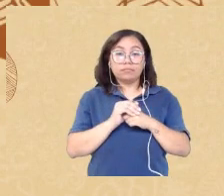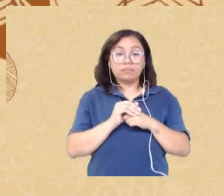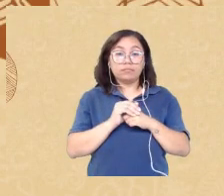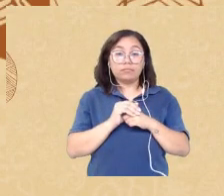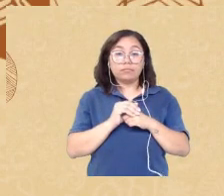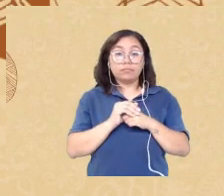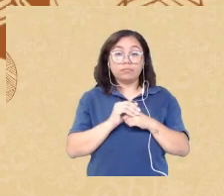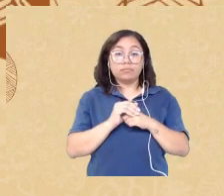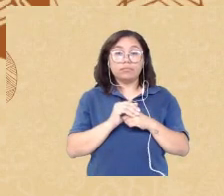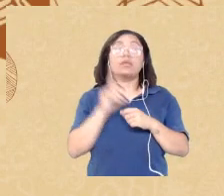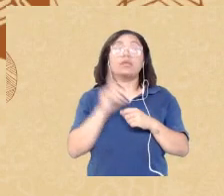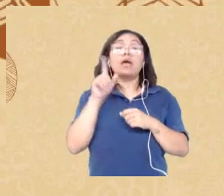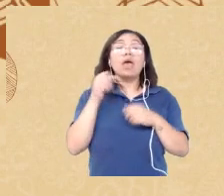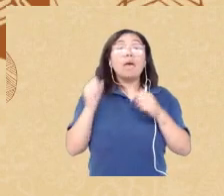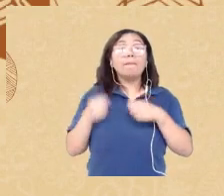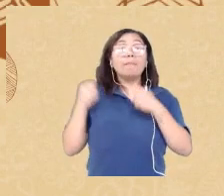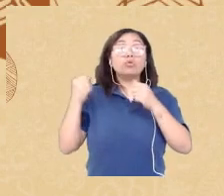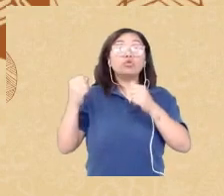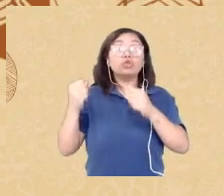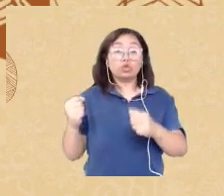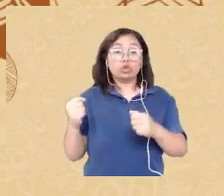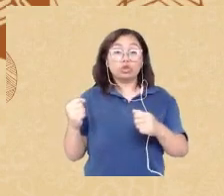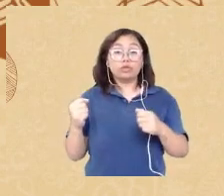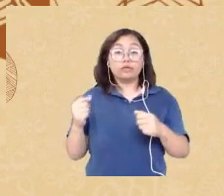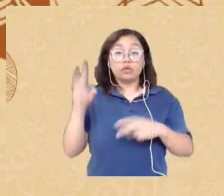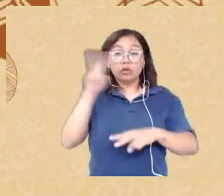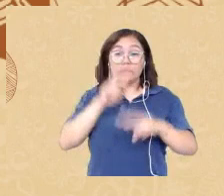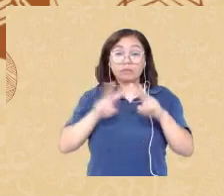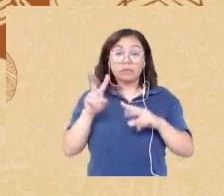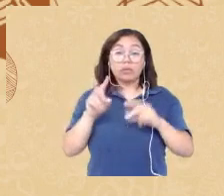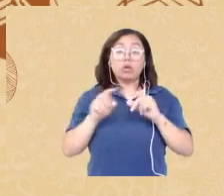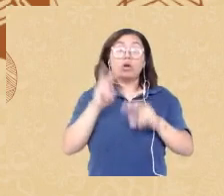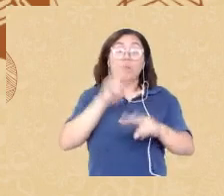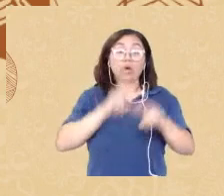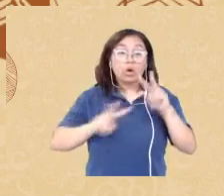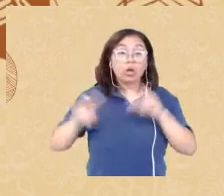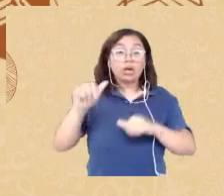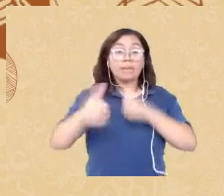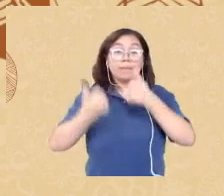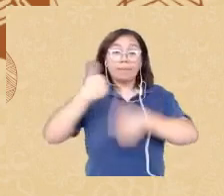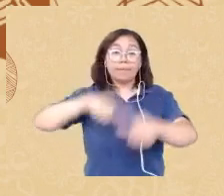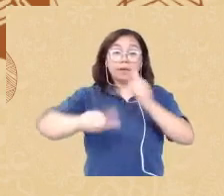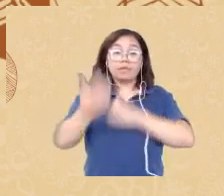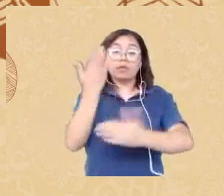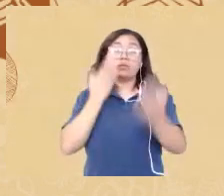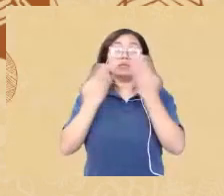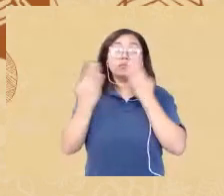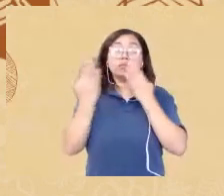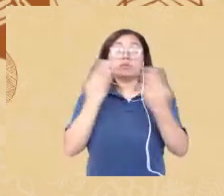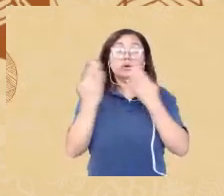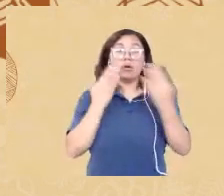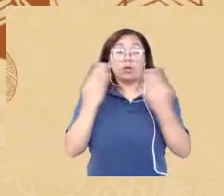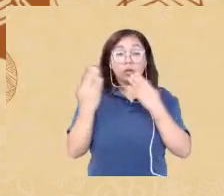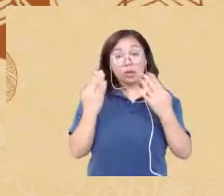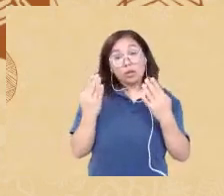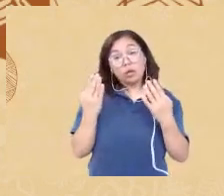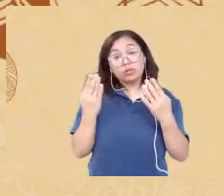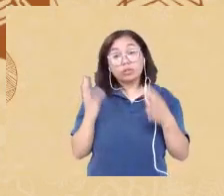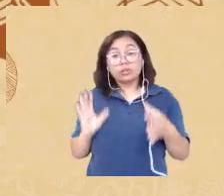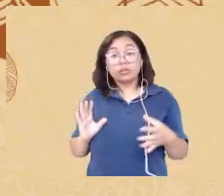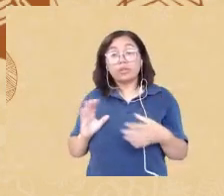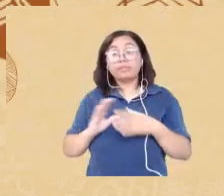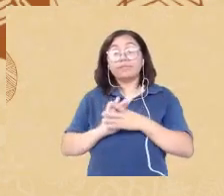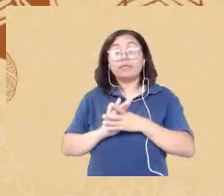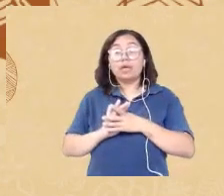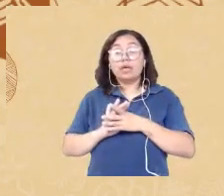sua visão de pesquisador enfim olhar para a avaliação psicológica de uma forma mais inclusiva no que tange